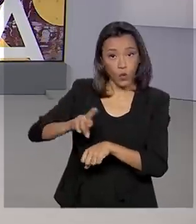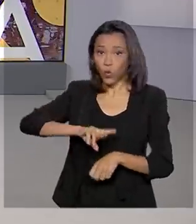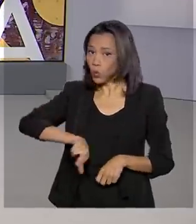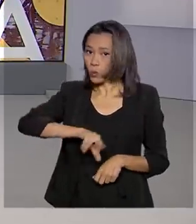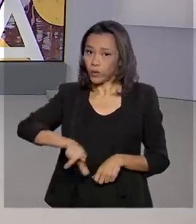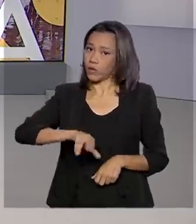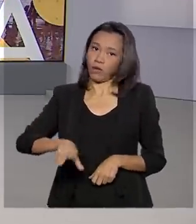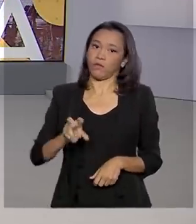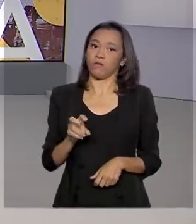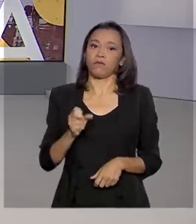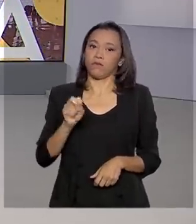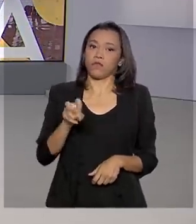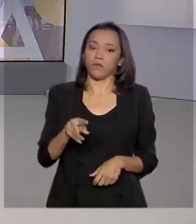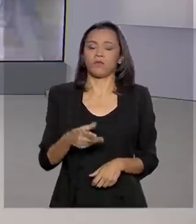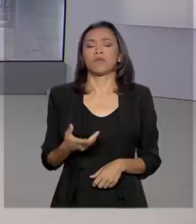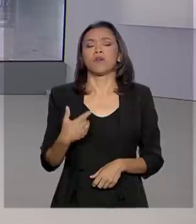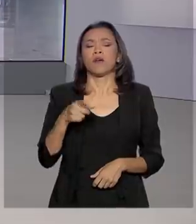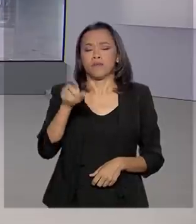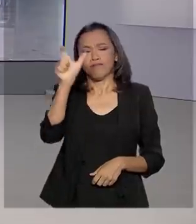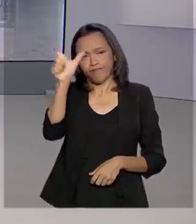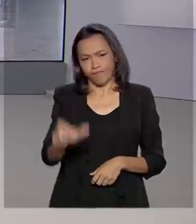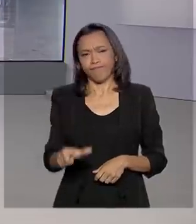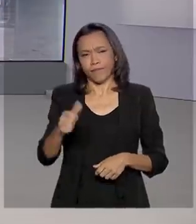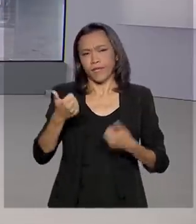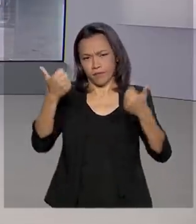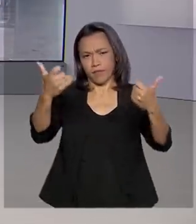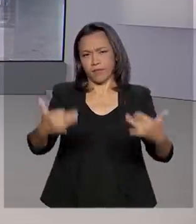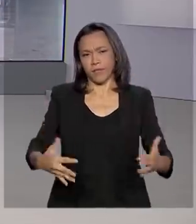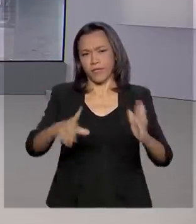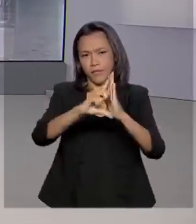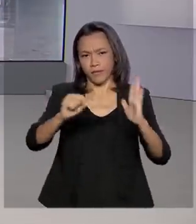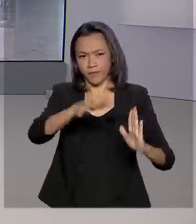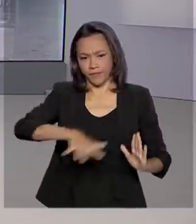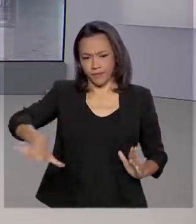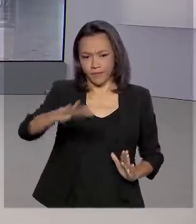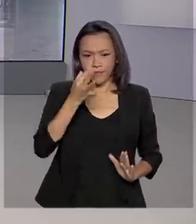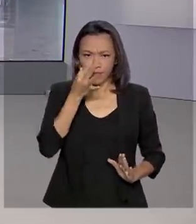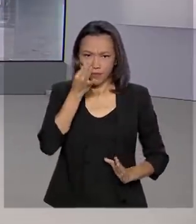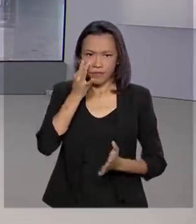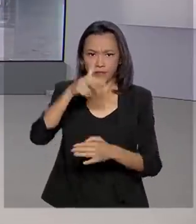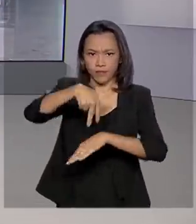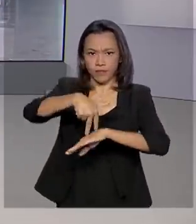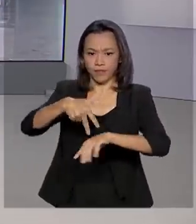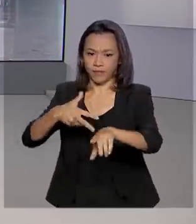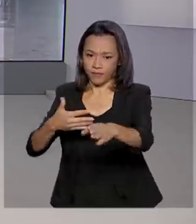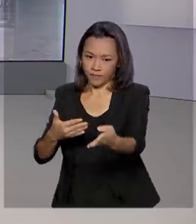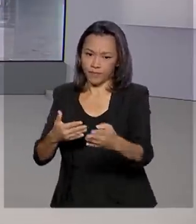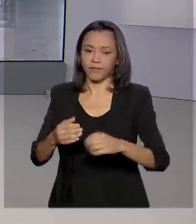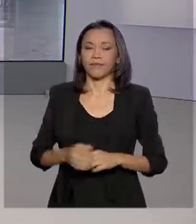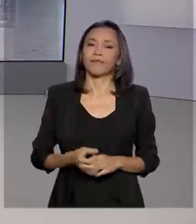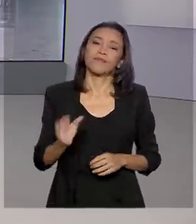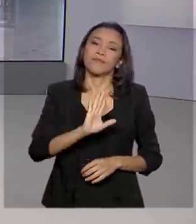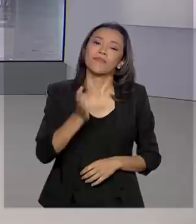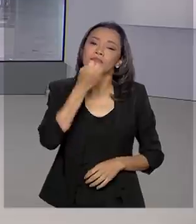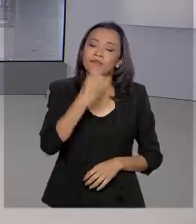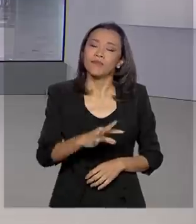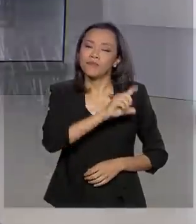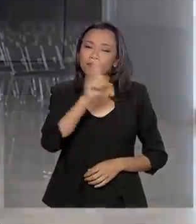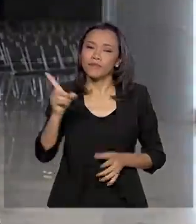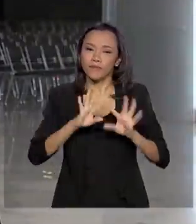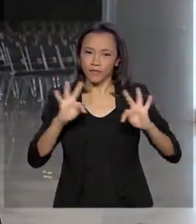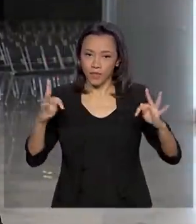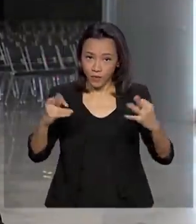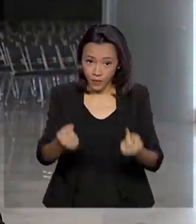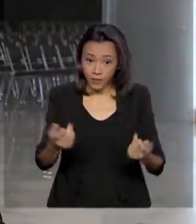Direto do Palácio do Planalto, Glauco de Queiroz tem as informações. Oi, Glauco, bom dia. Bom dia, Renata. Bom dia a todos. Olha,